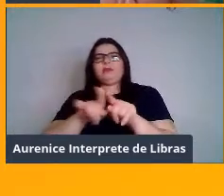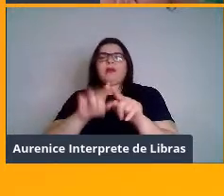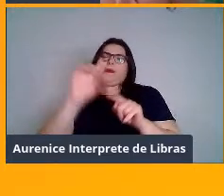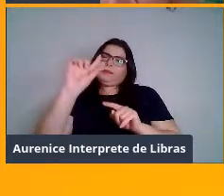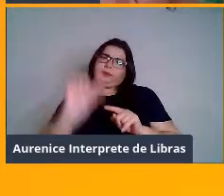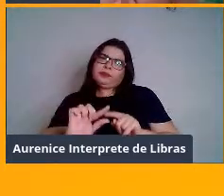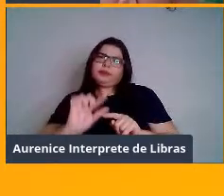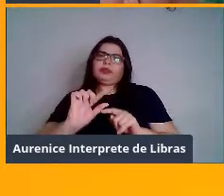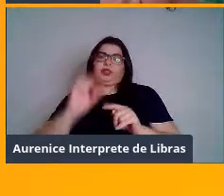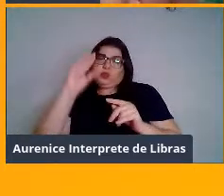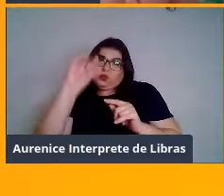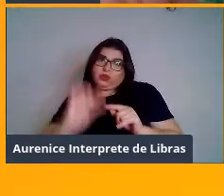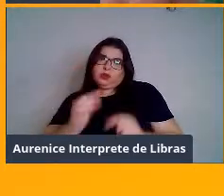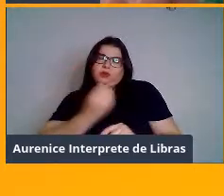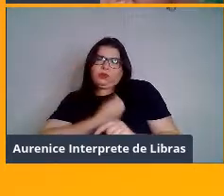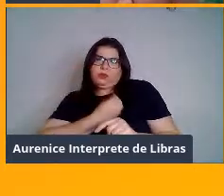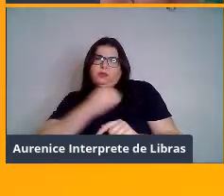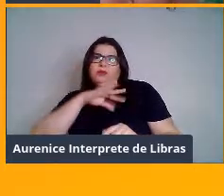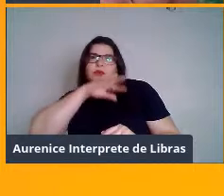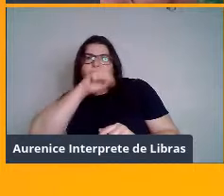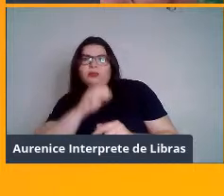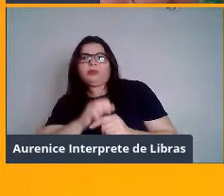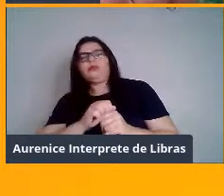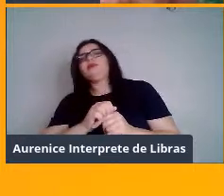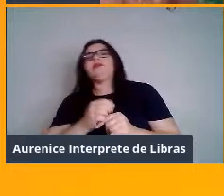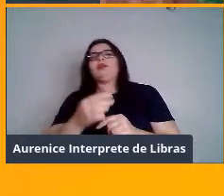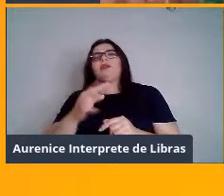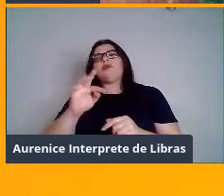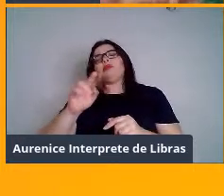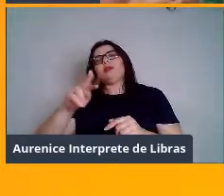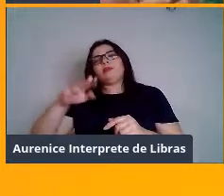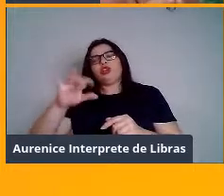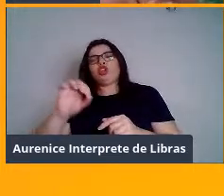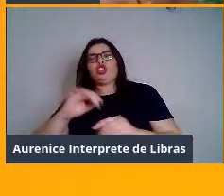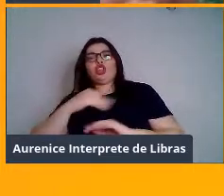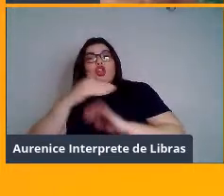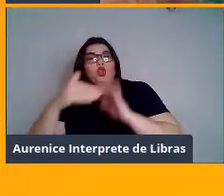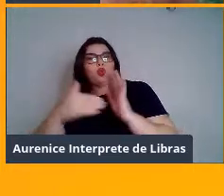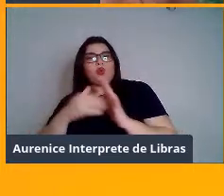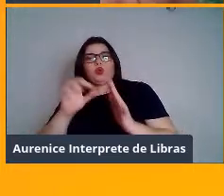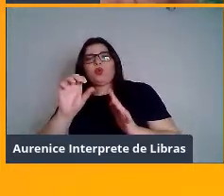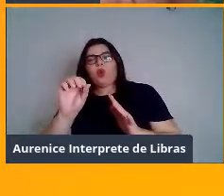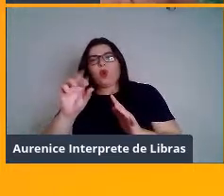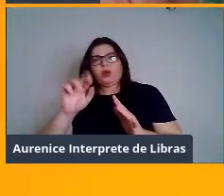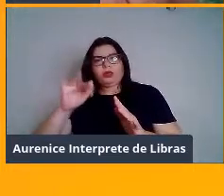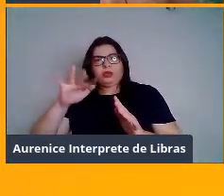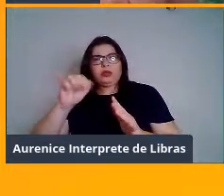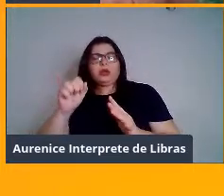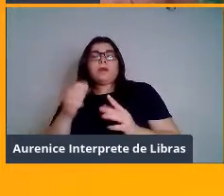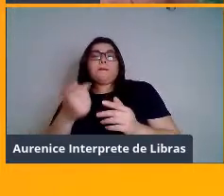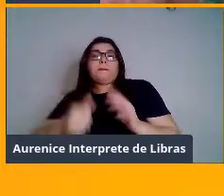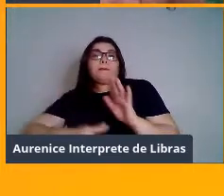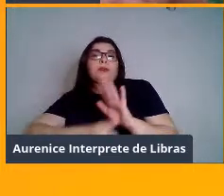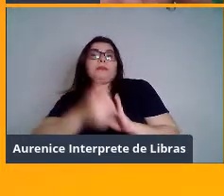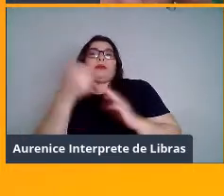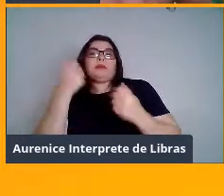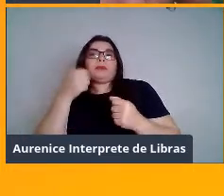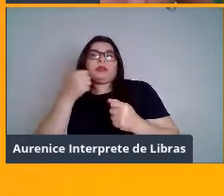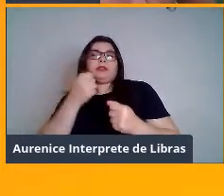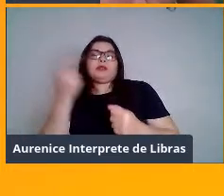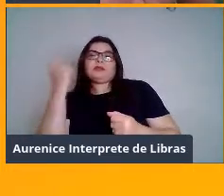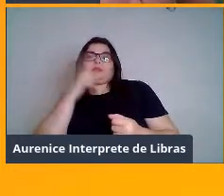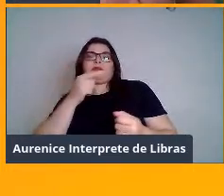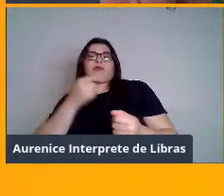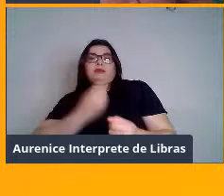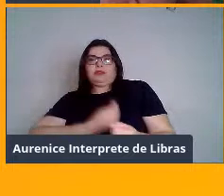se depara, que é primeiro sobreviver, escapar dos predadores, se alimentar para crescer